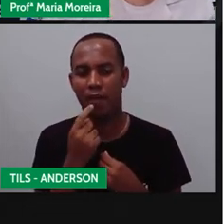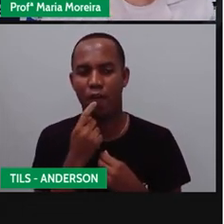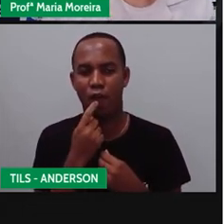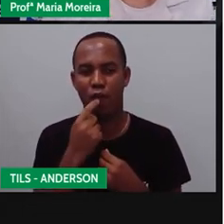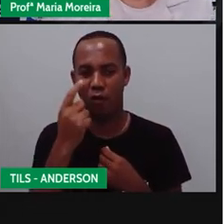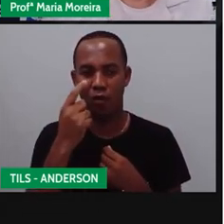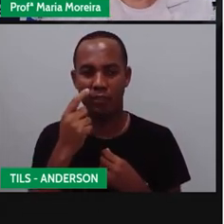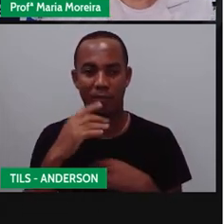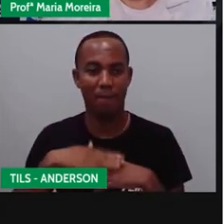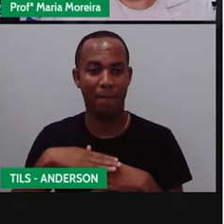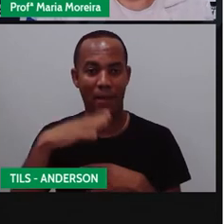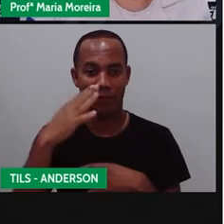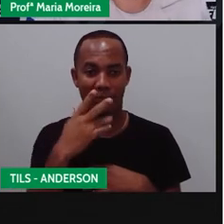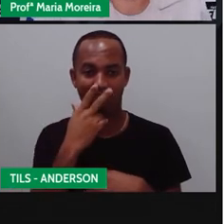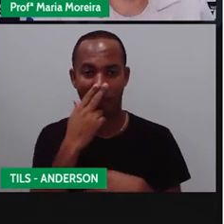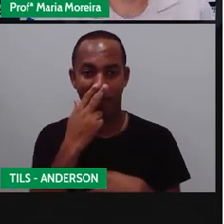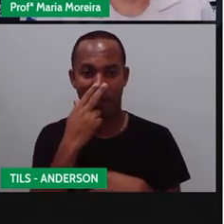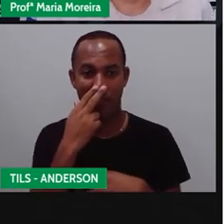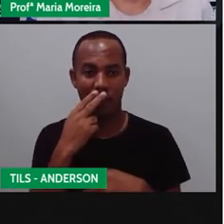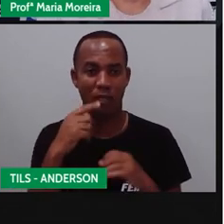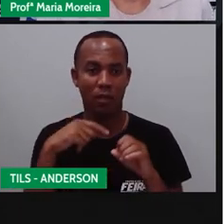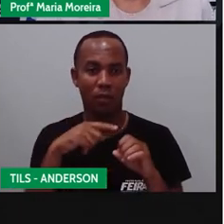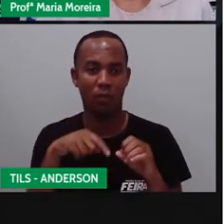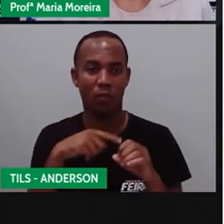de voz. Não é isso?